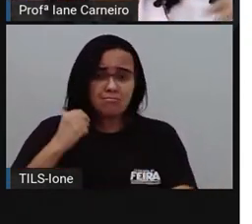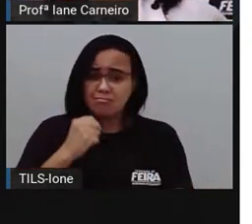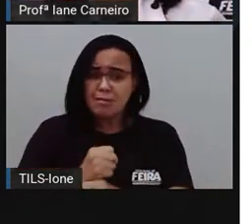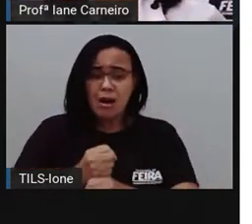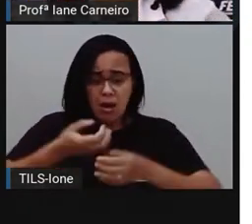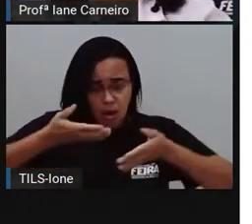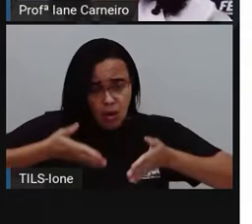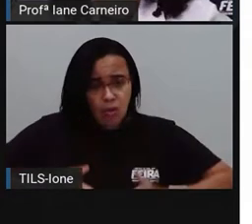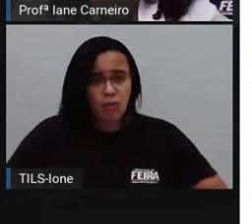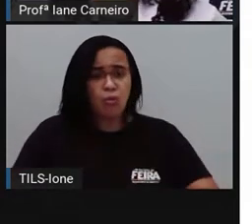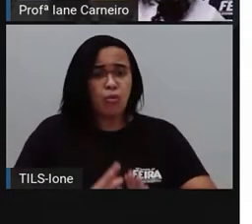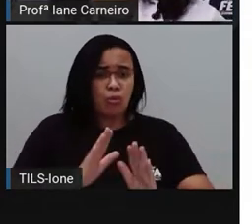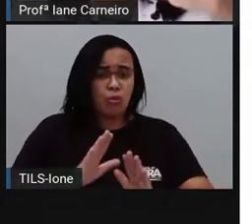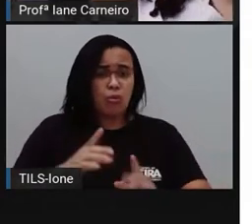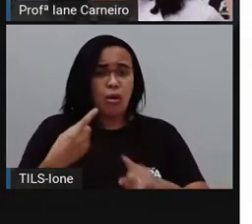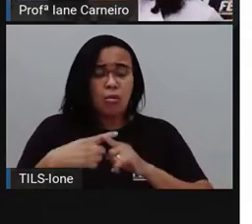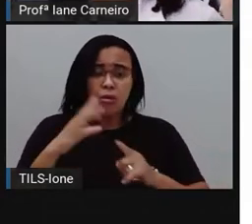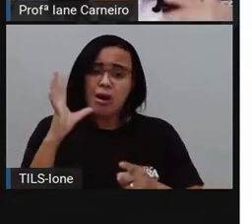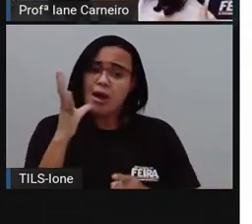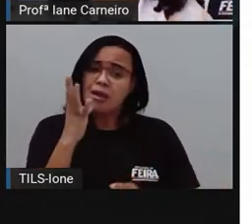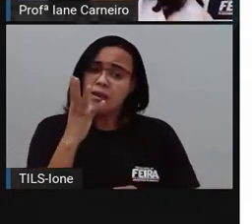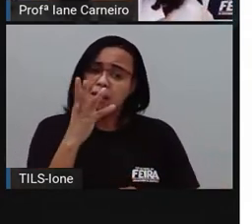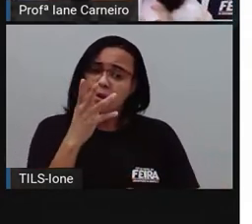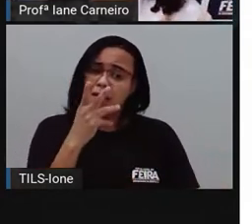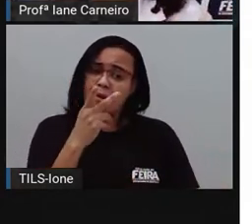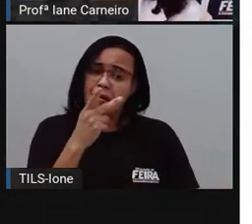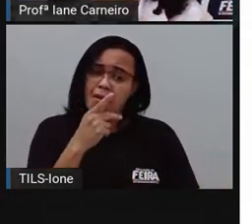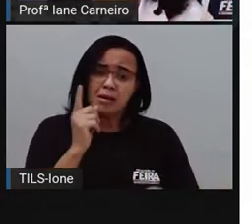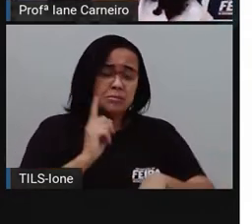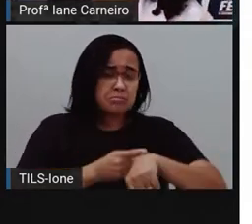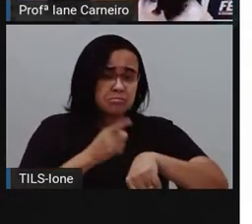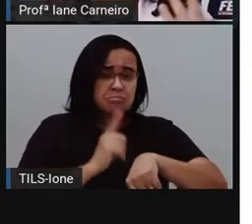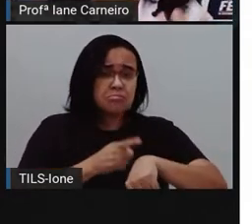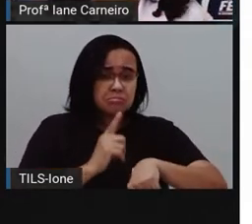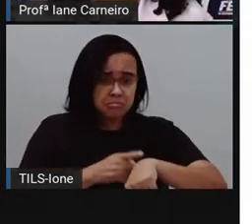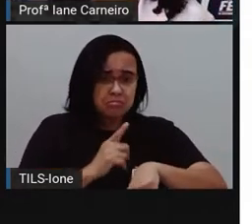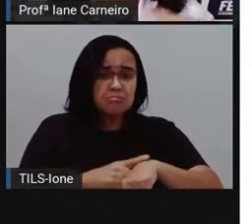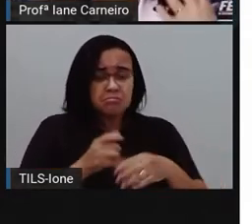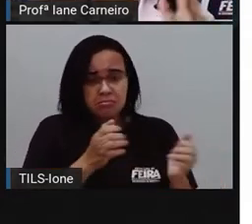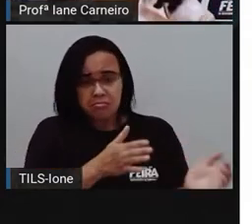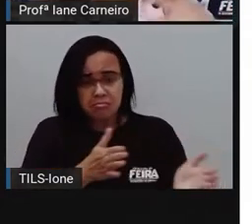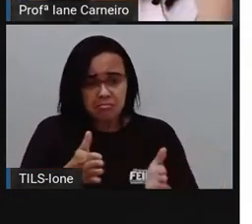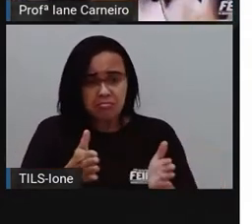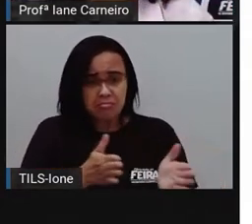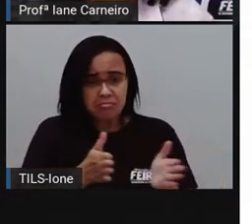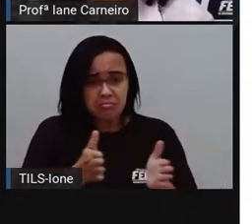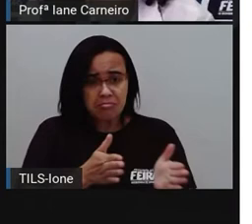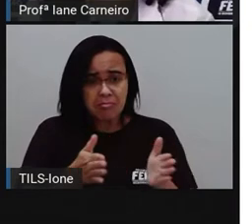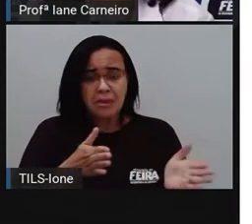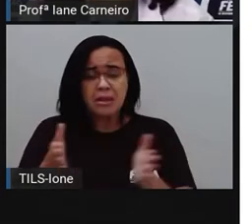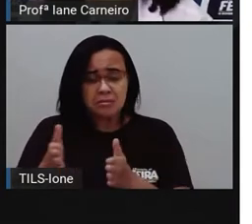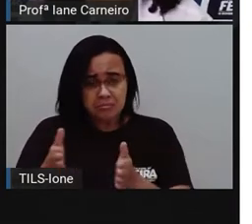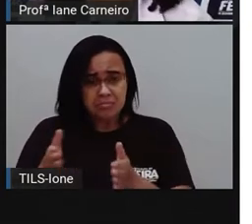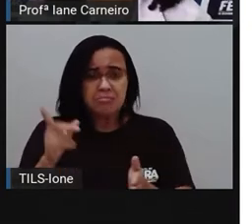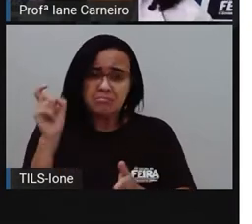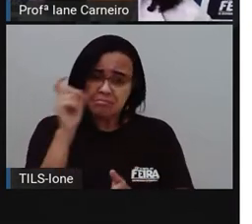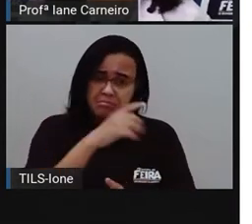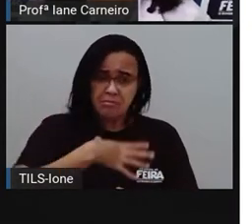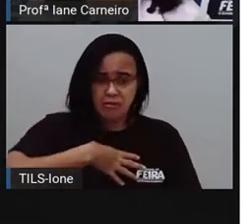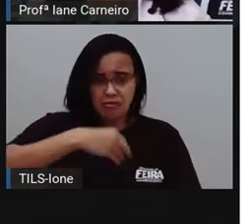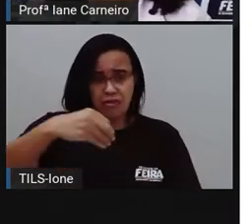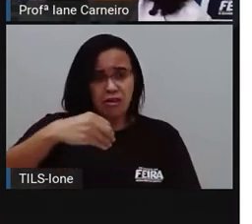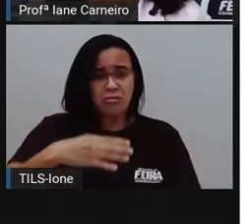depois demora um tempo para ela engravidar de novo, né? Então, demora muito tempo para nascerem novos filhotinhos de peixe-boi.